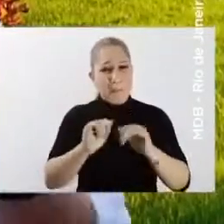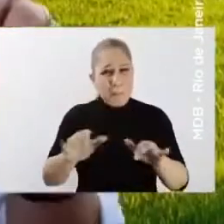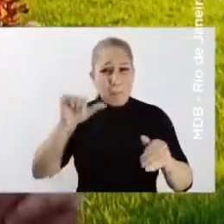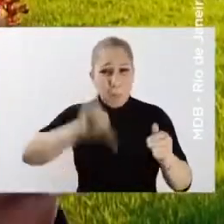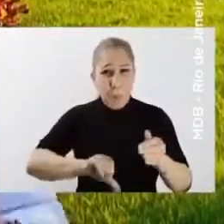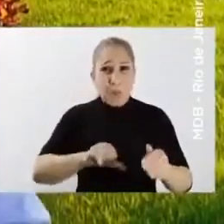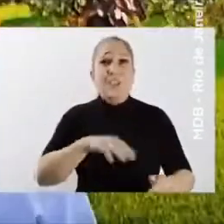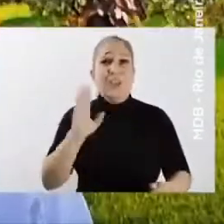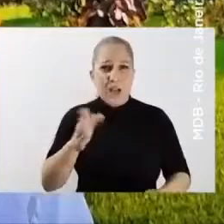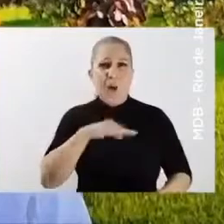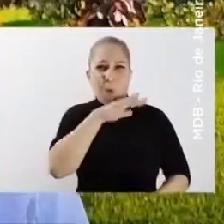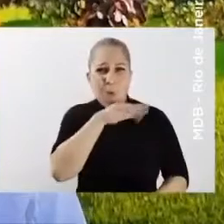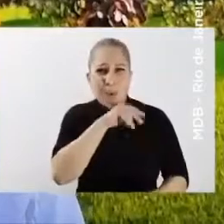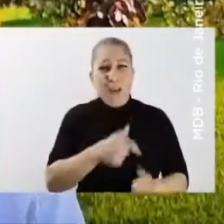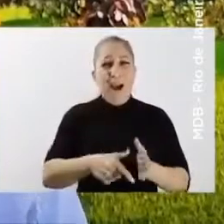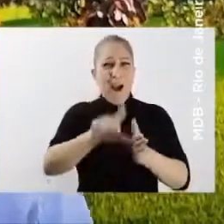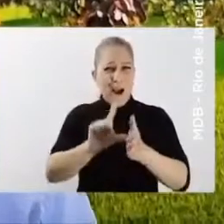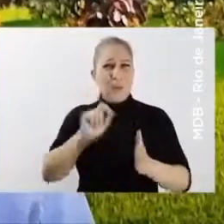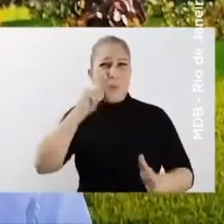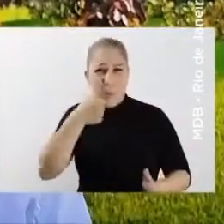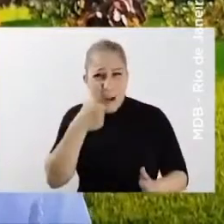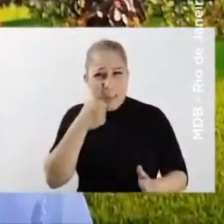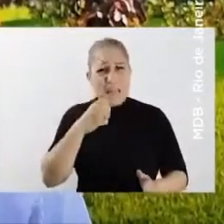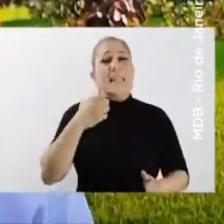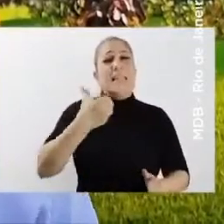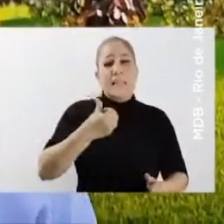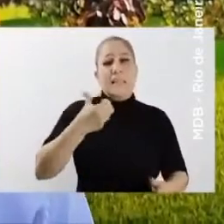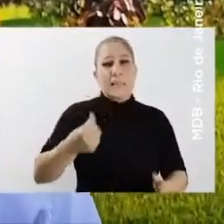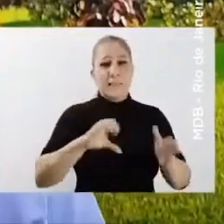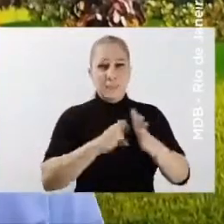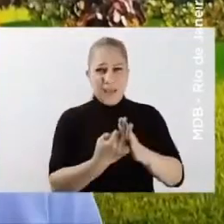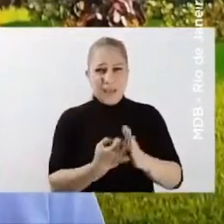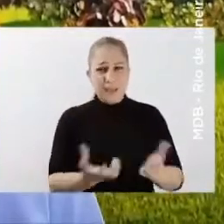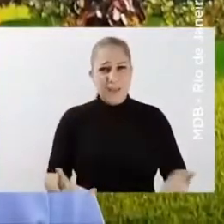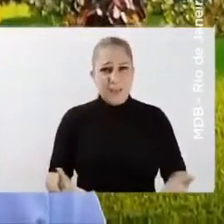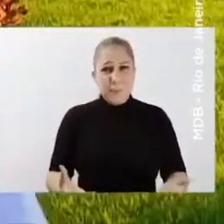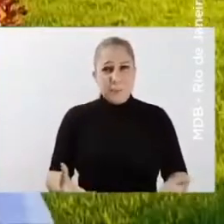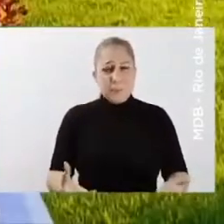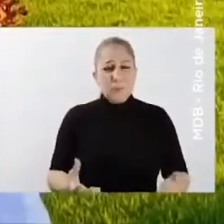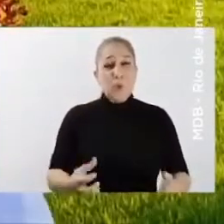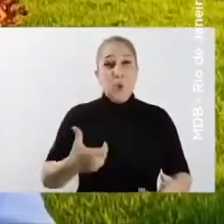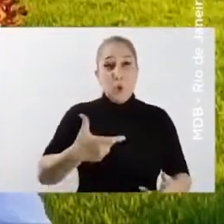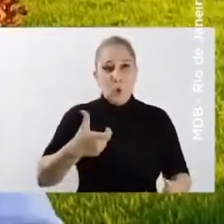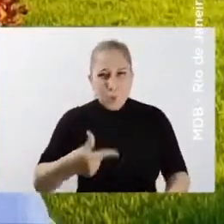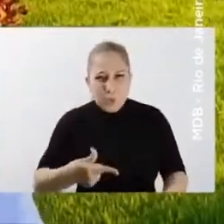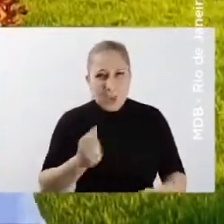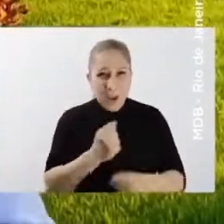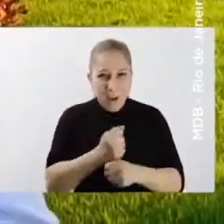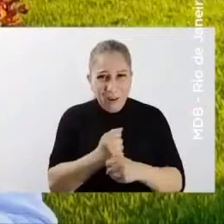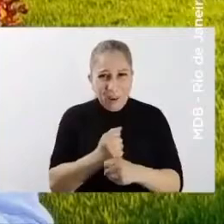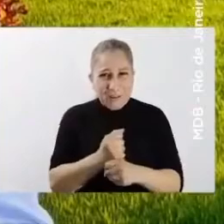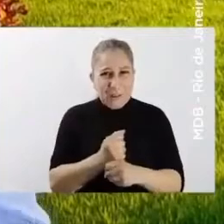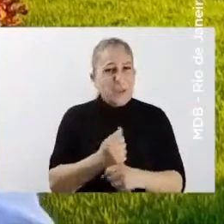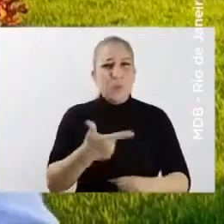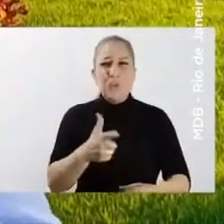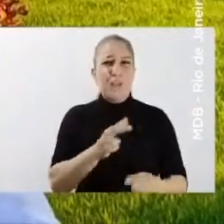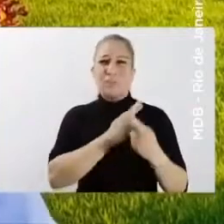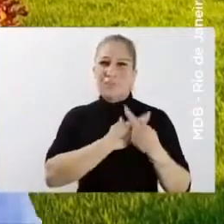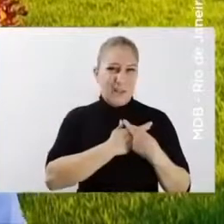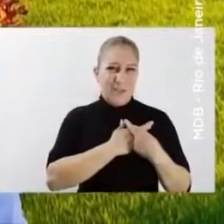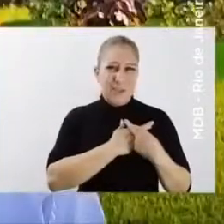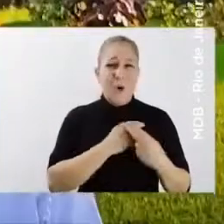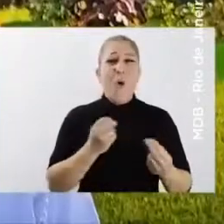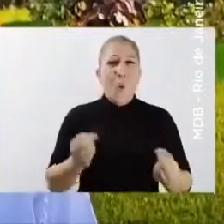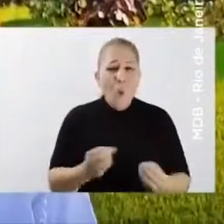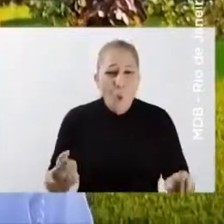só piorou o que já estava ruim. Antes do Eduardo Paes, a cidade tinha 600 empresas com mais de mil funcionários. Em 12 anos de Paes e Crivella, com irresponsabilidade e